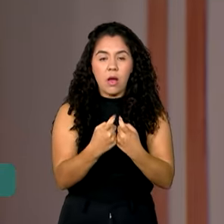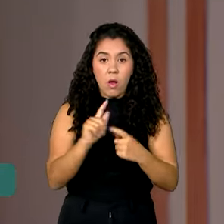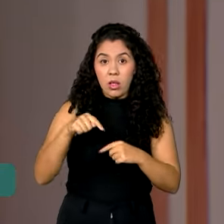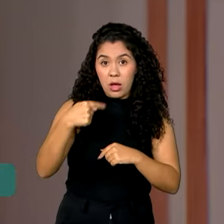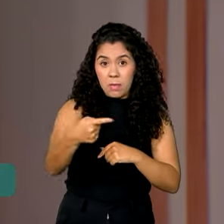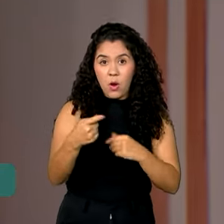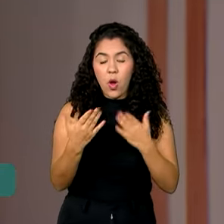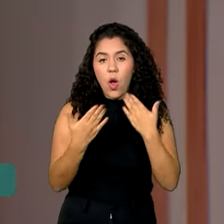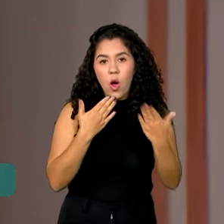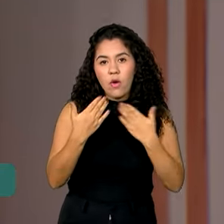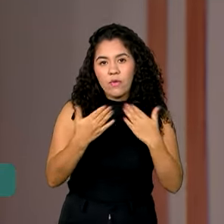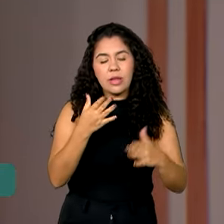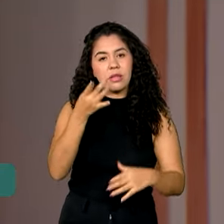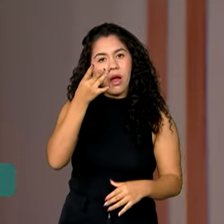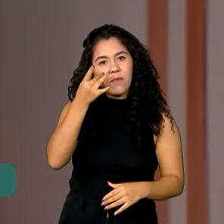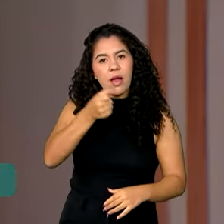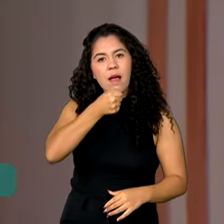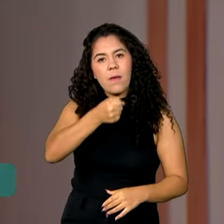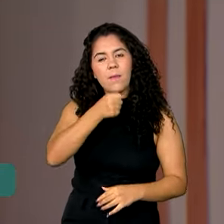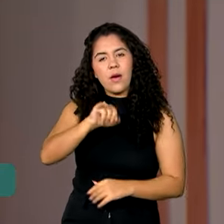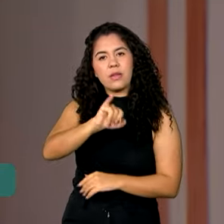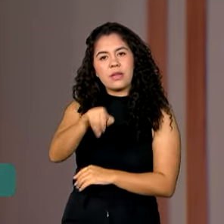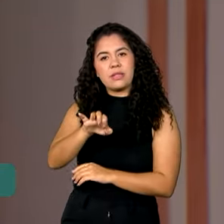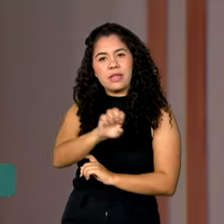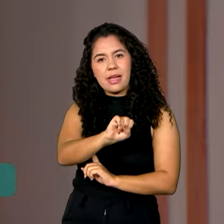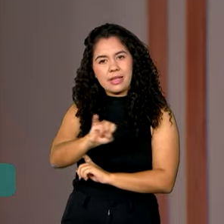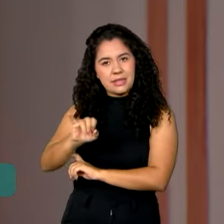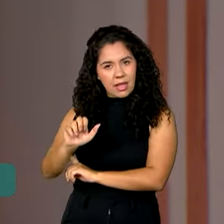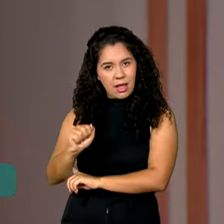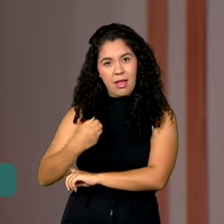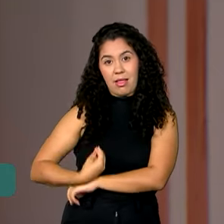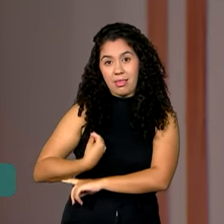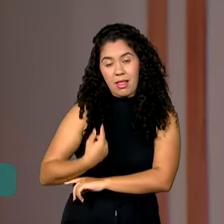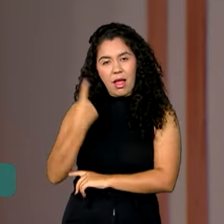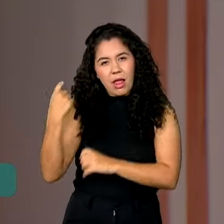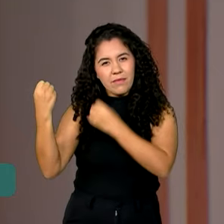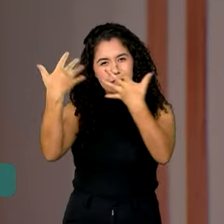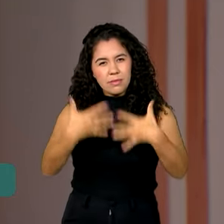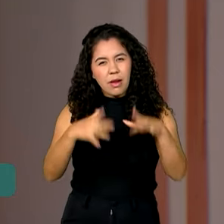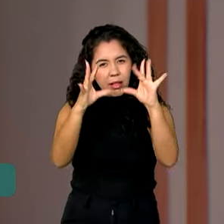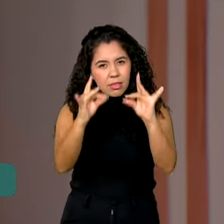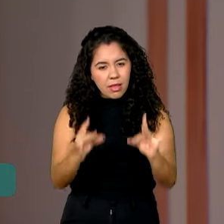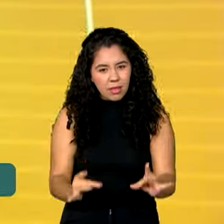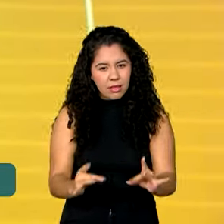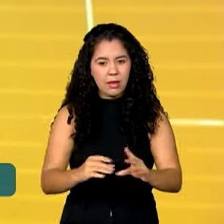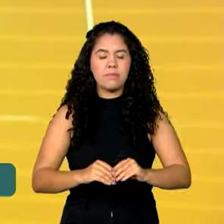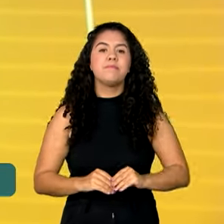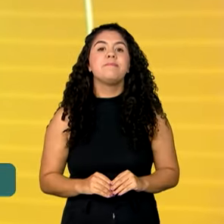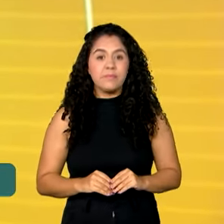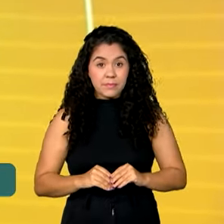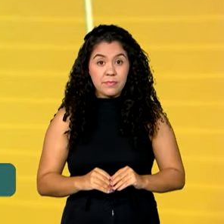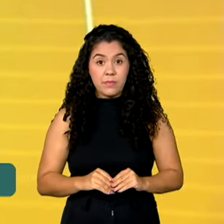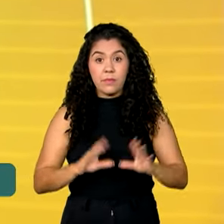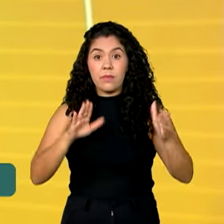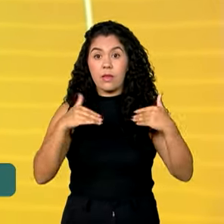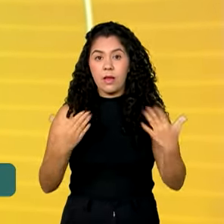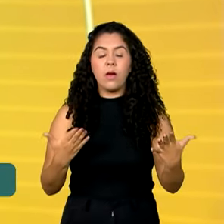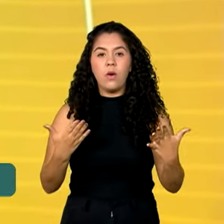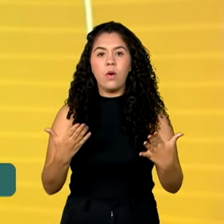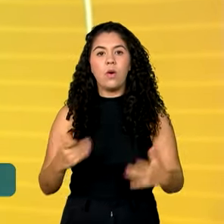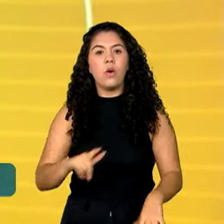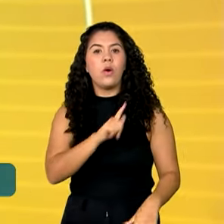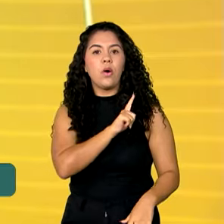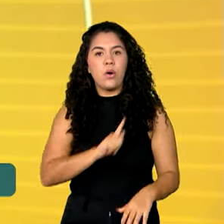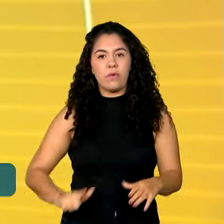conversa ao vivo com a repórter Jéssica Gonçalves, que está lá e vai trazer os detalhes para a gente. E o governo brasileiro